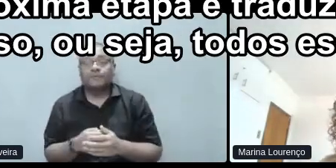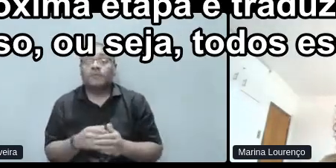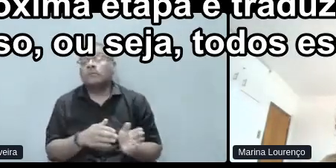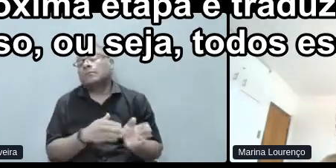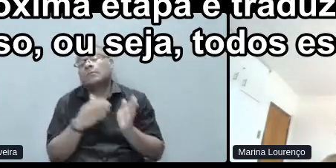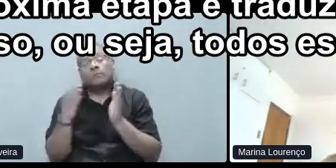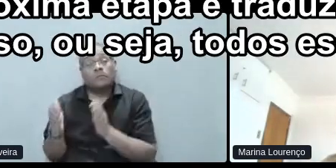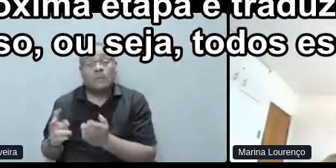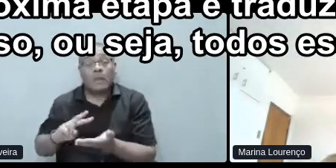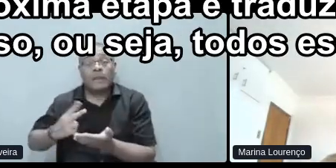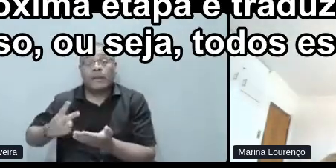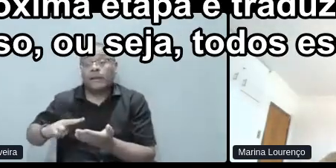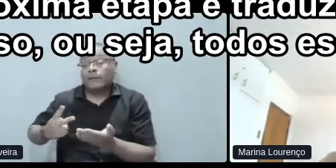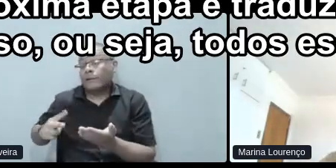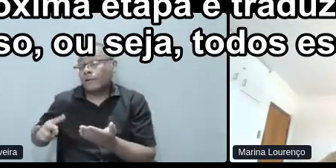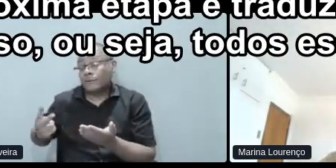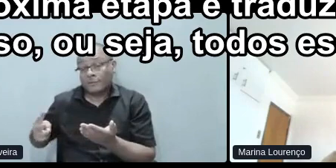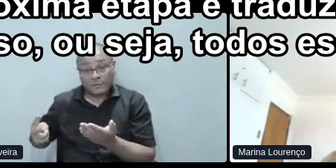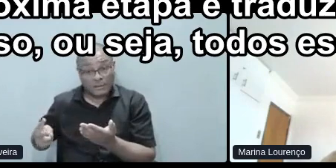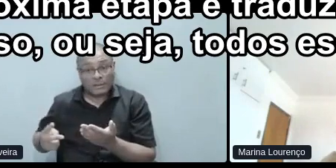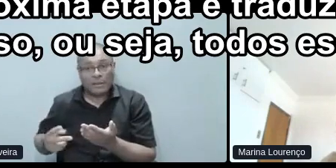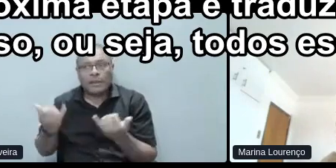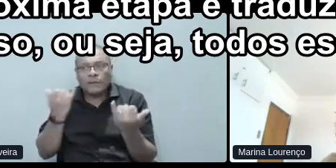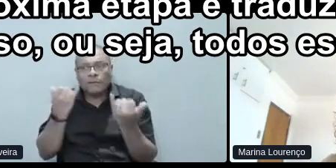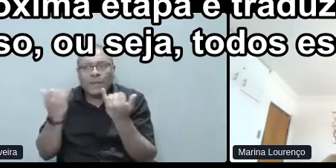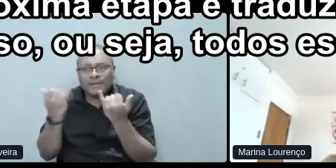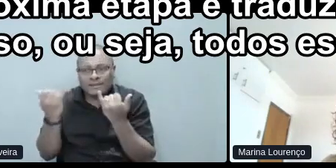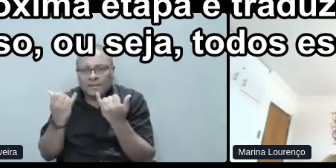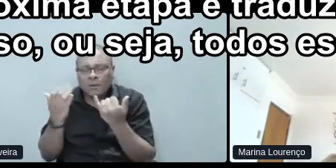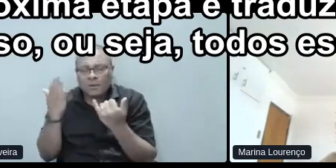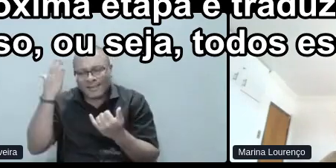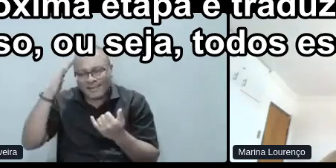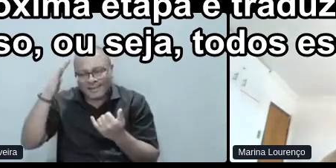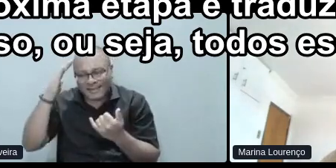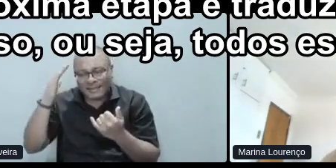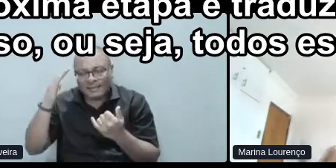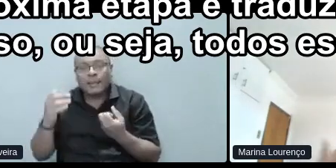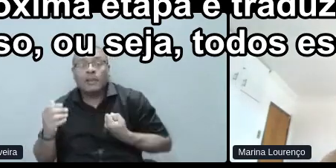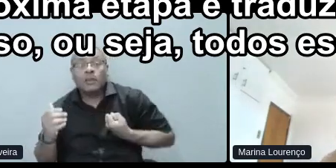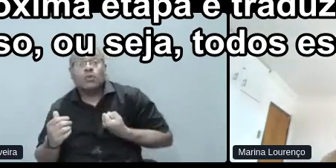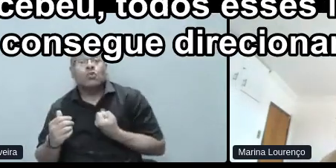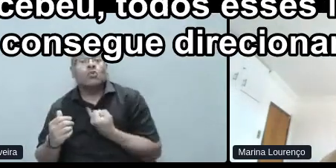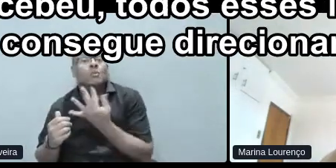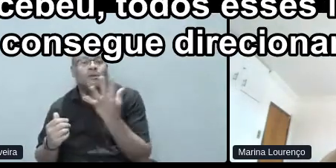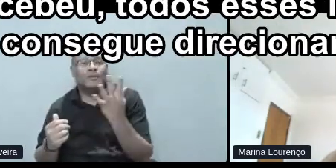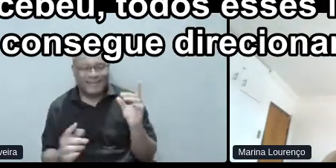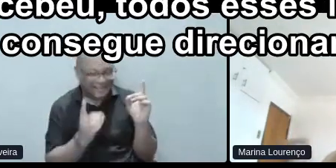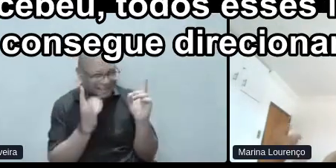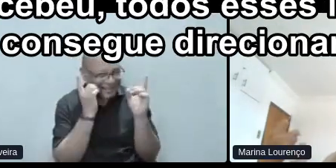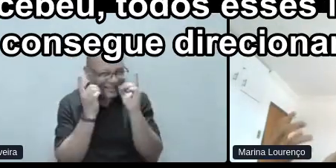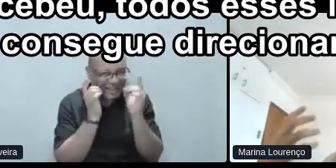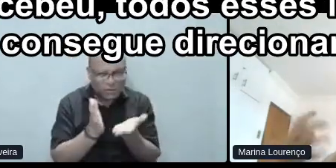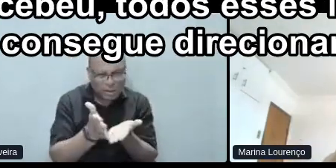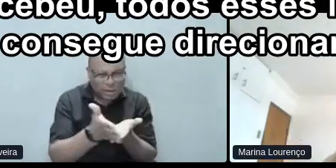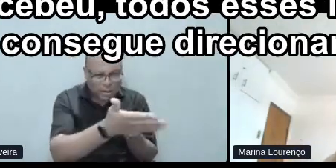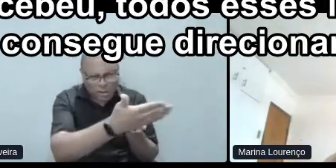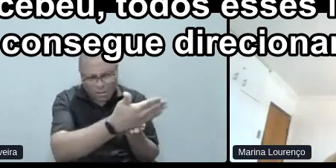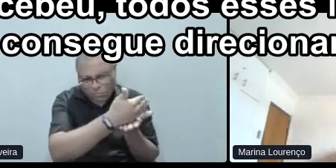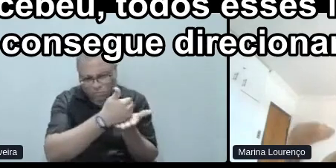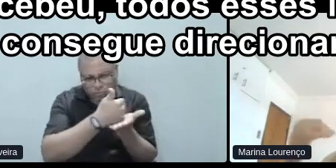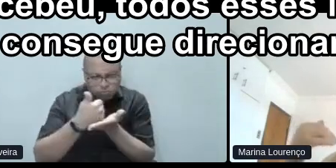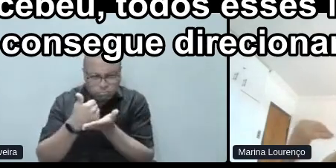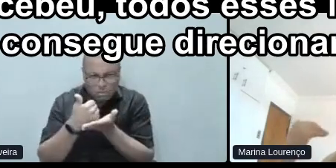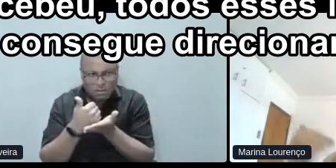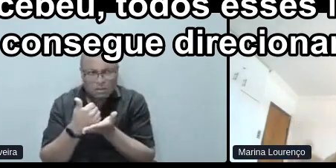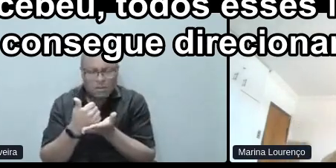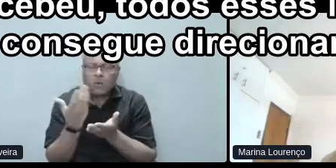etapa é traduzir, tangibilizar tudo isso. Ou seja, todos esses dados que você recebeu, todos esses insumos,